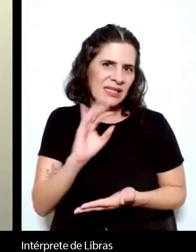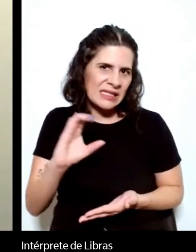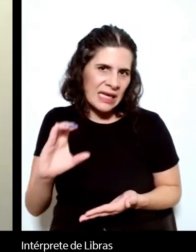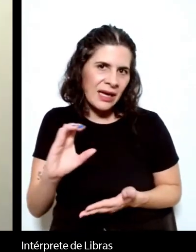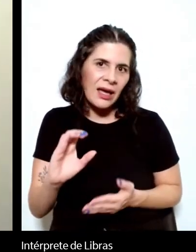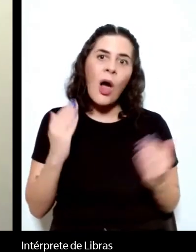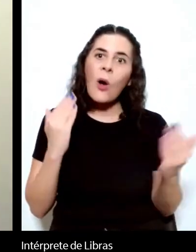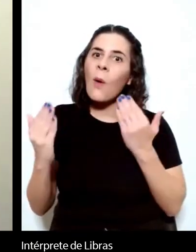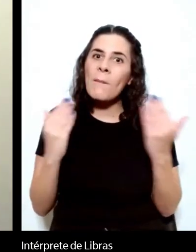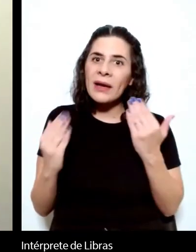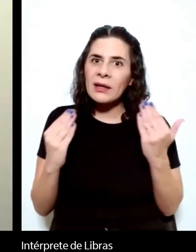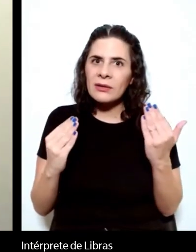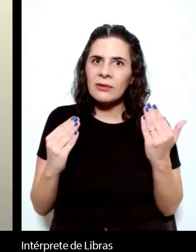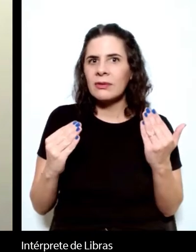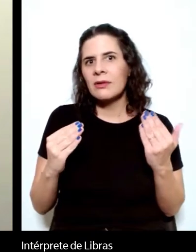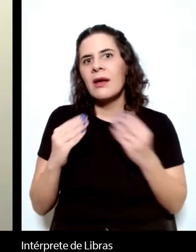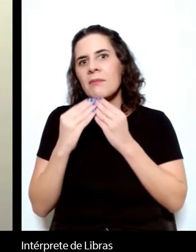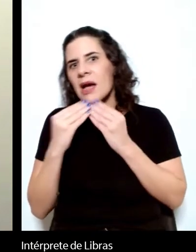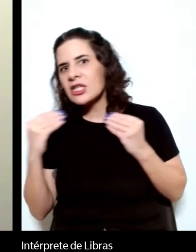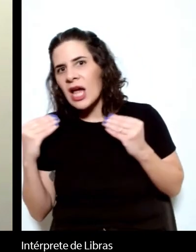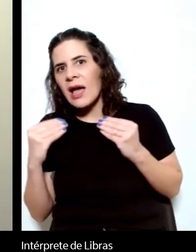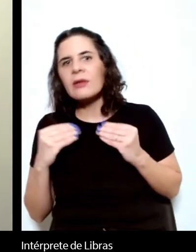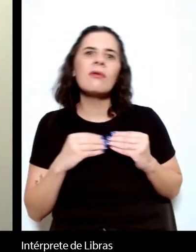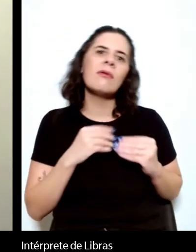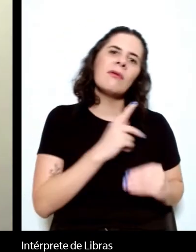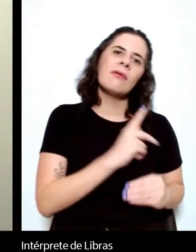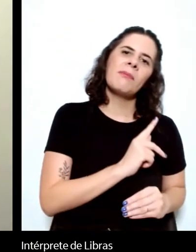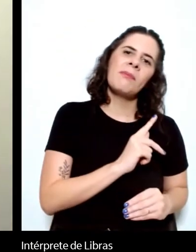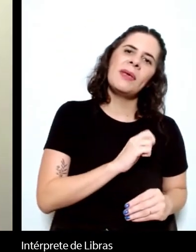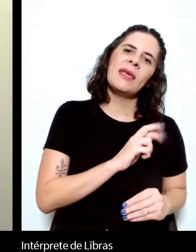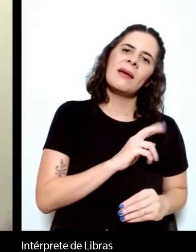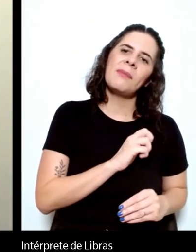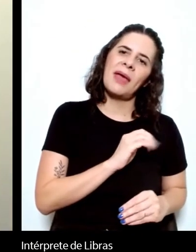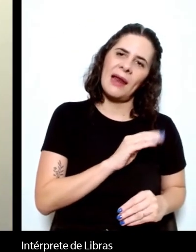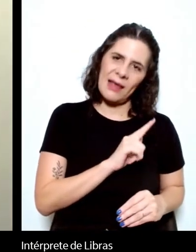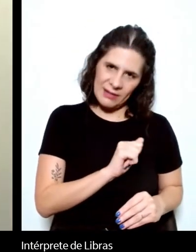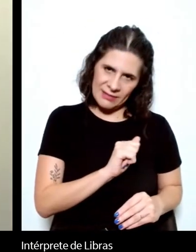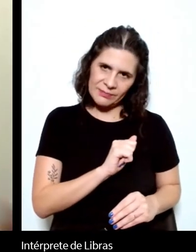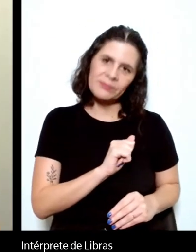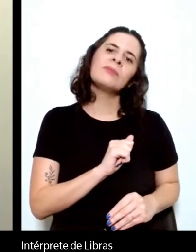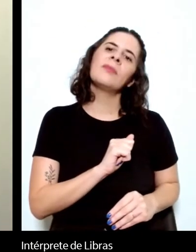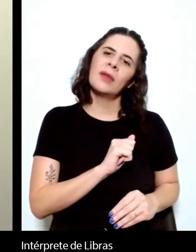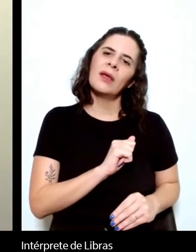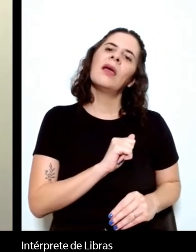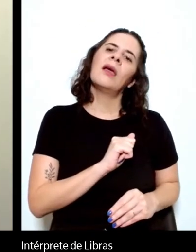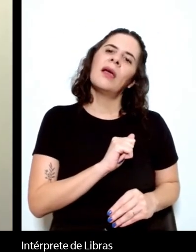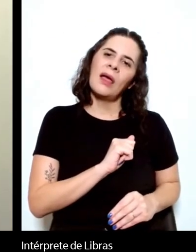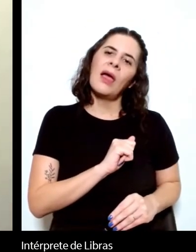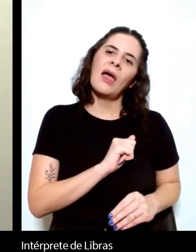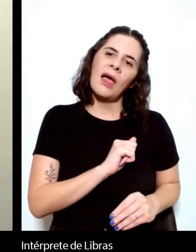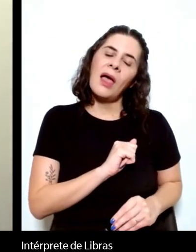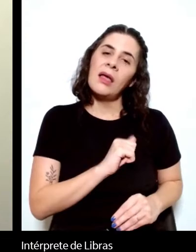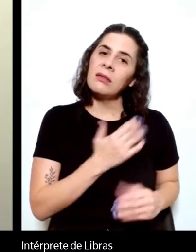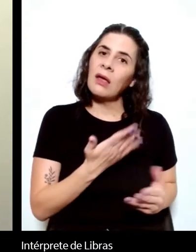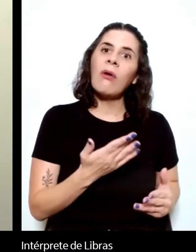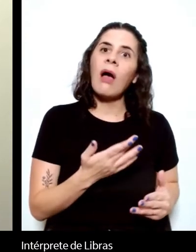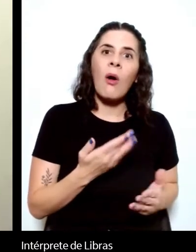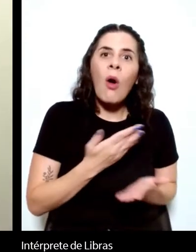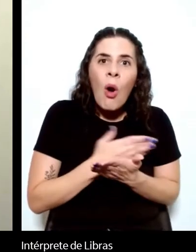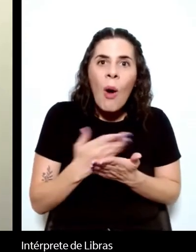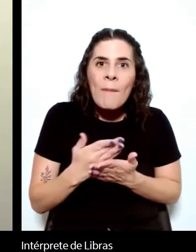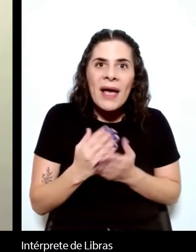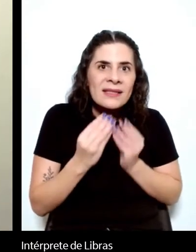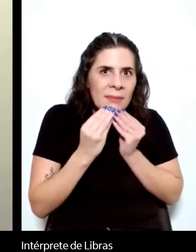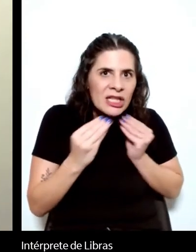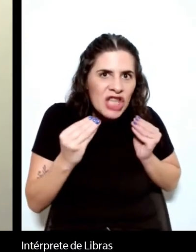Machado que talvez começa pelas questões de raça e gênero, mas que se expande depois dentro do meu pequeno